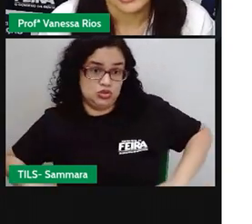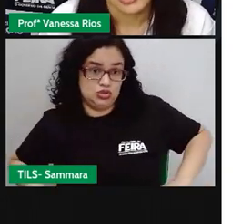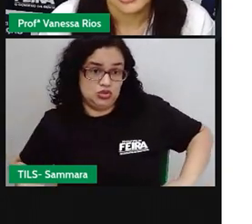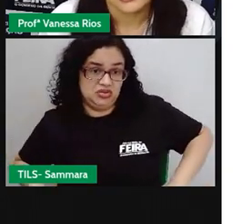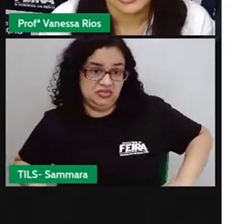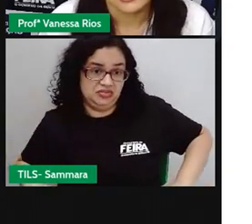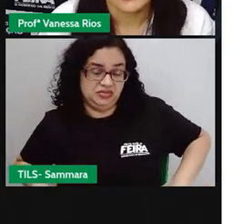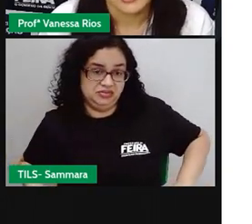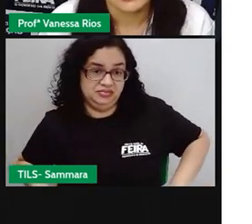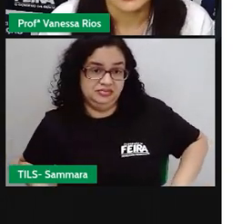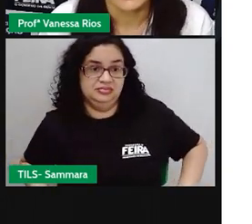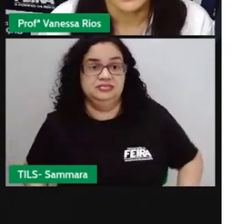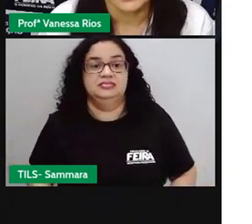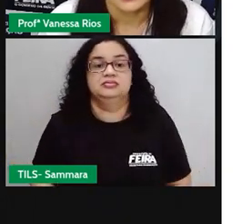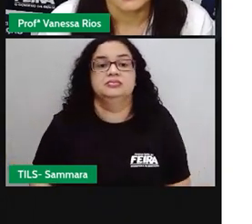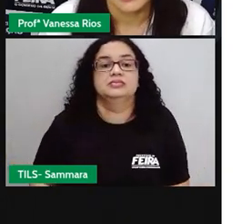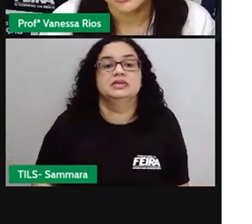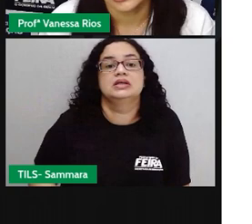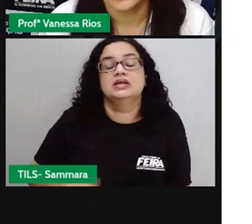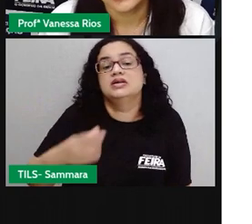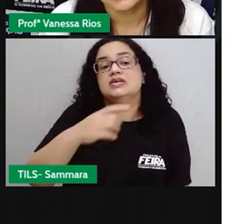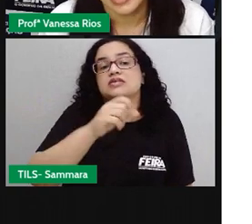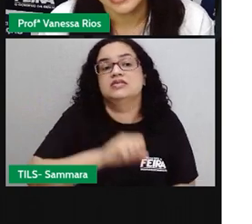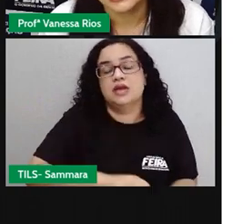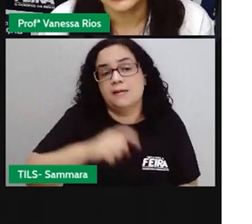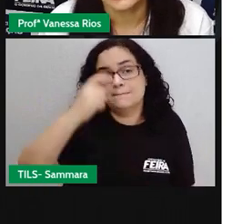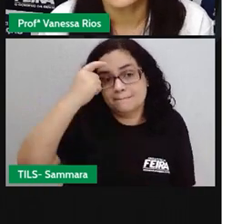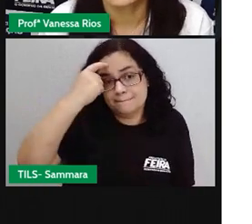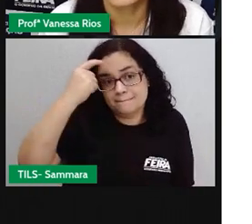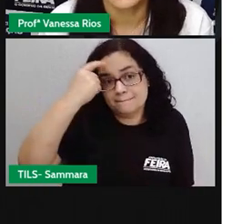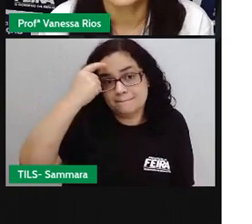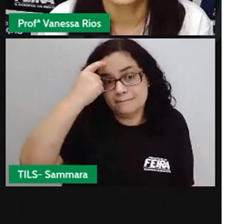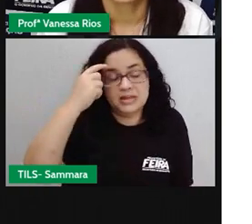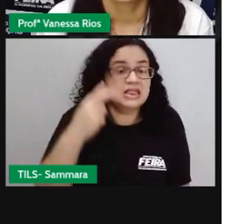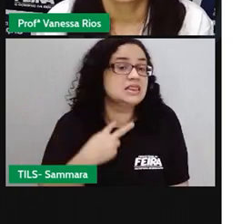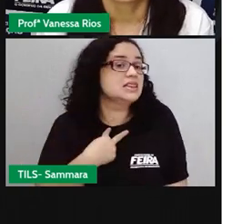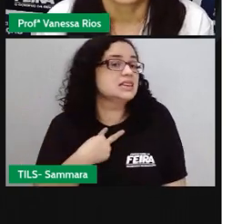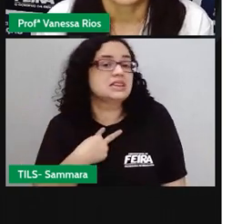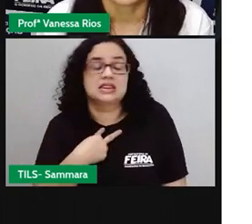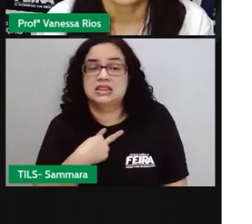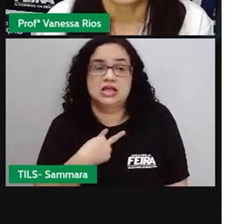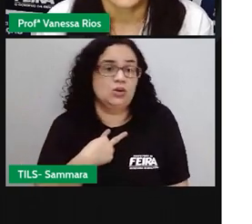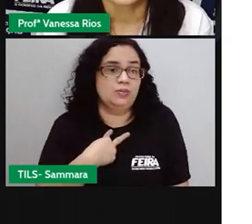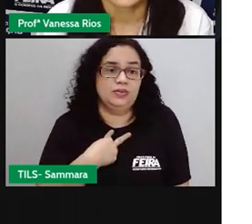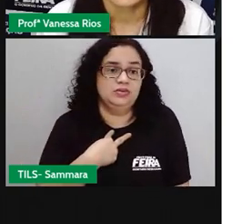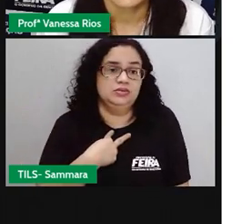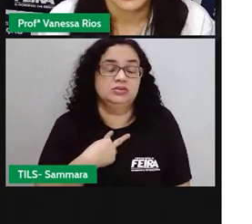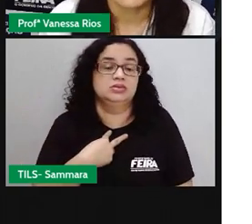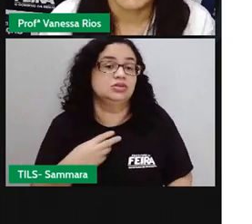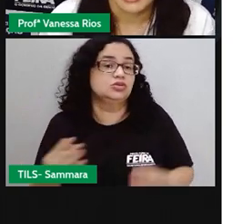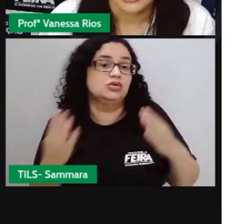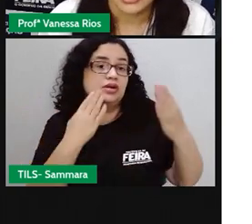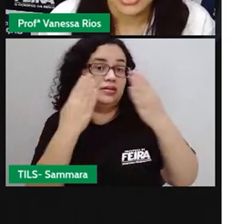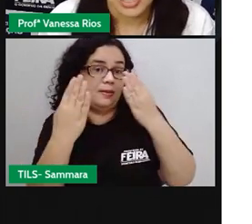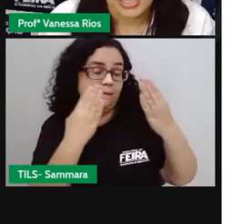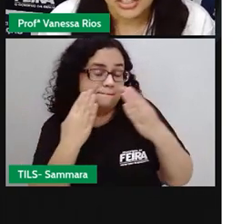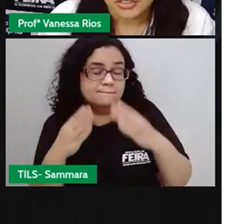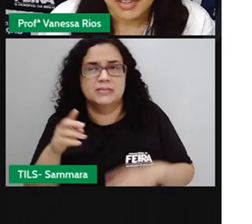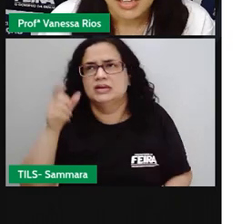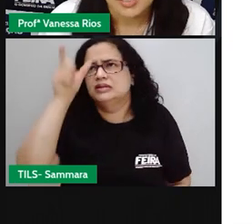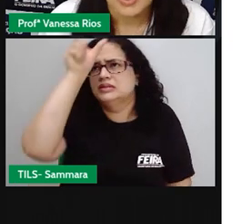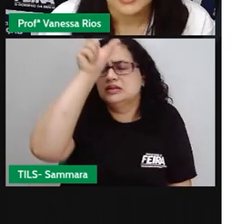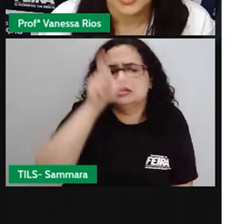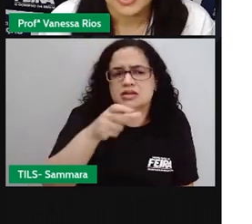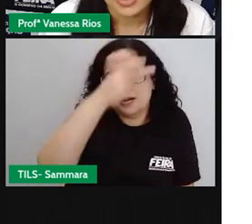com as traquinagens que eles faziam. Isso faz a gente pensar de que a gente não pode associar imagens